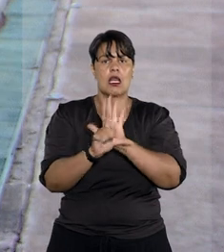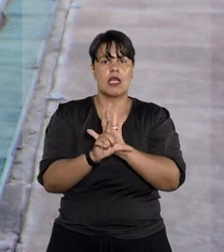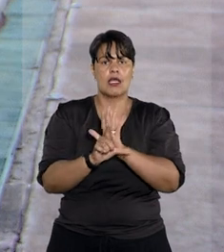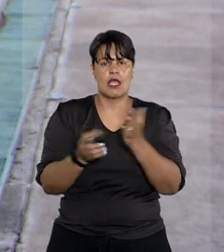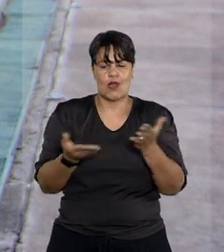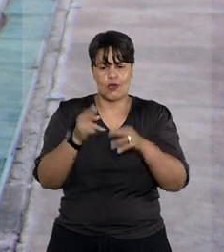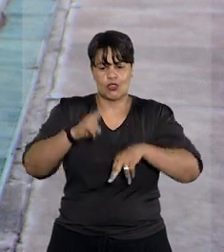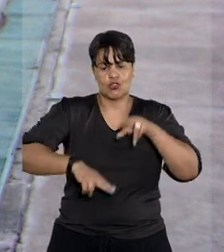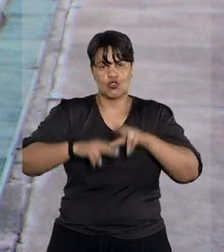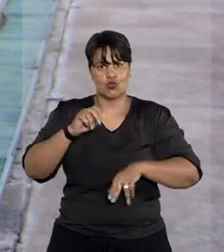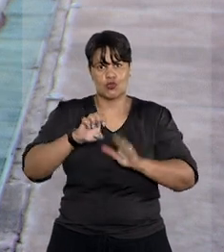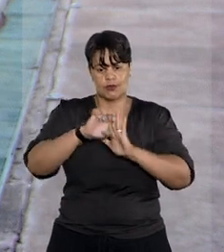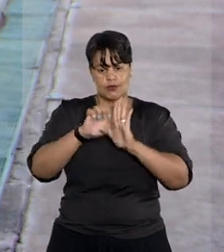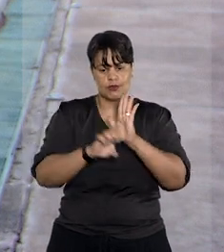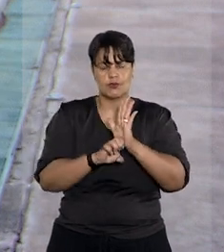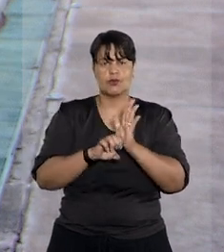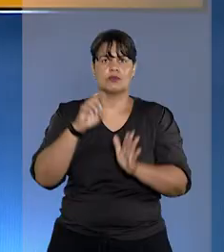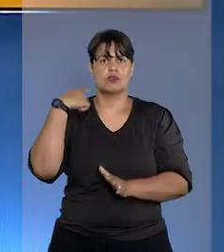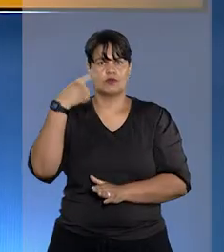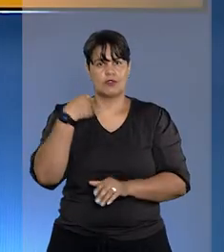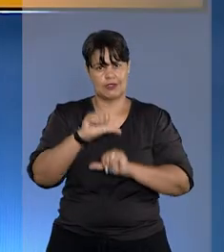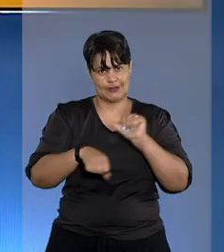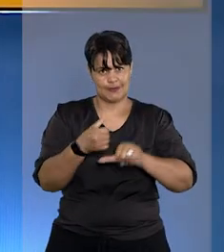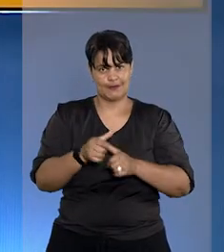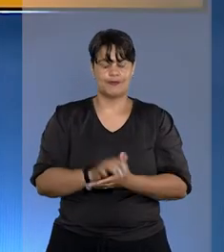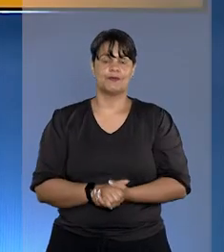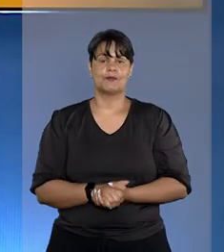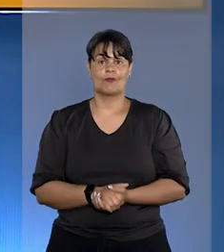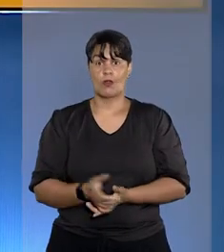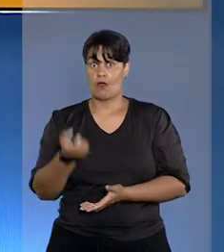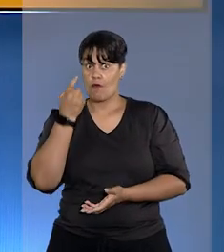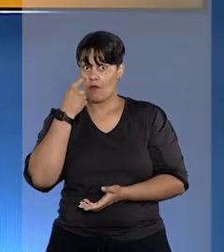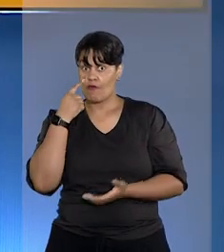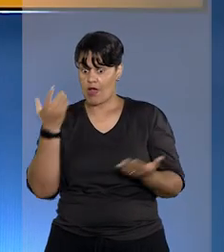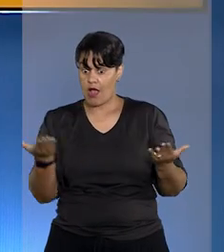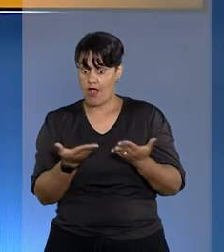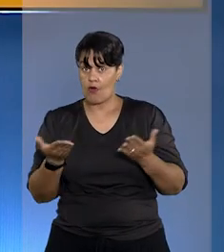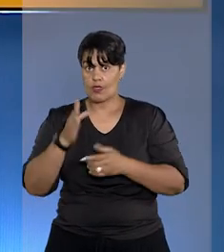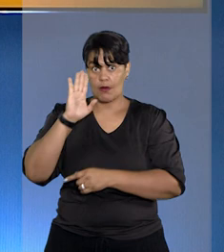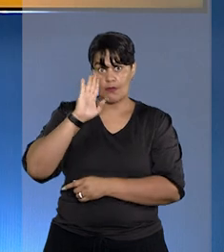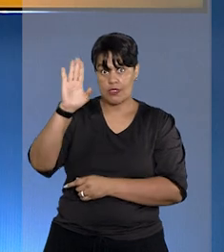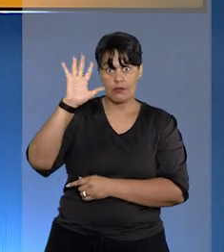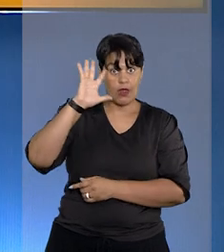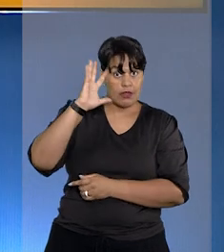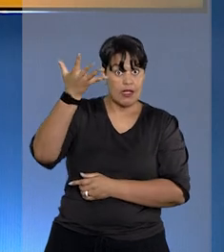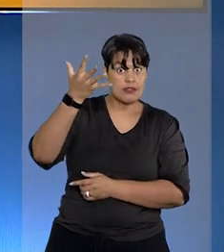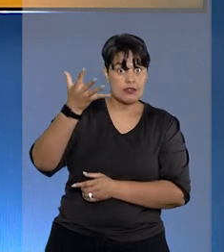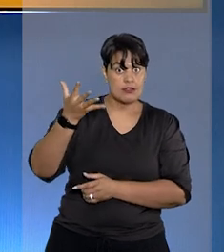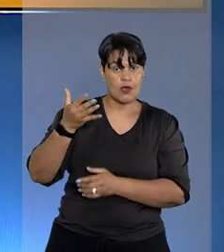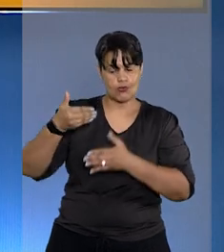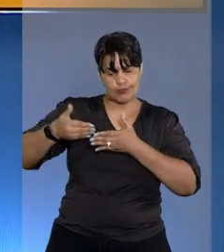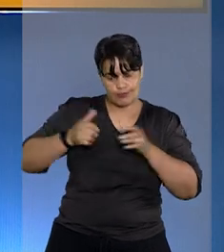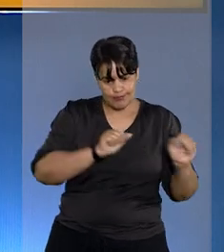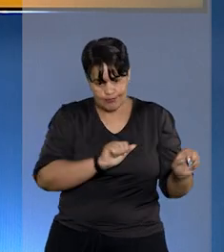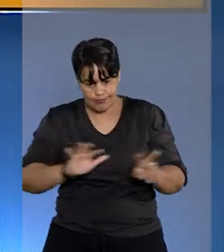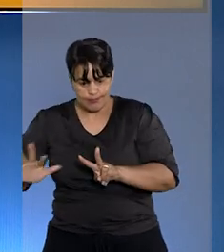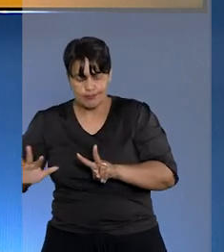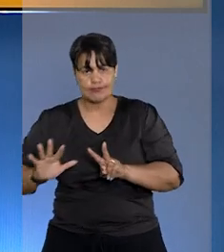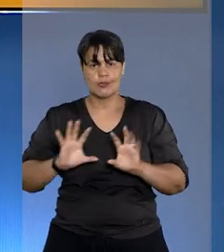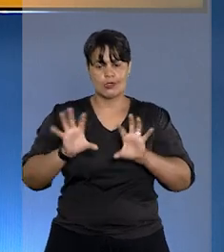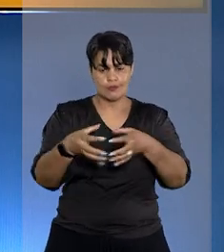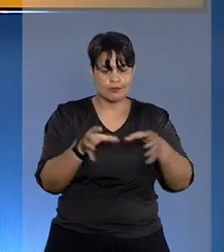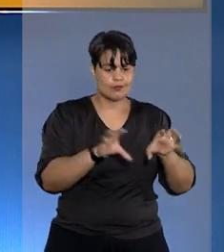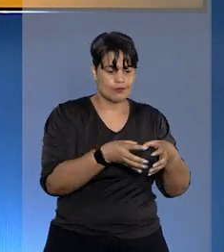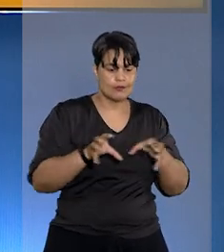ano o Estatuto da Advocacia. Vamos conferir agora as principais decisões da última semana nas